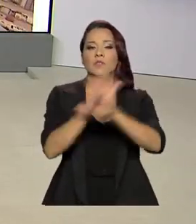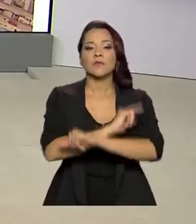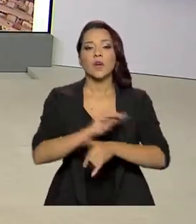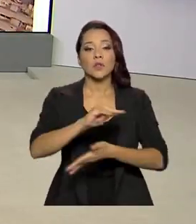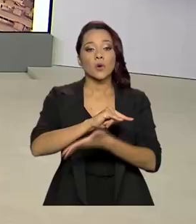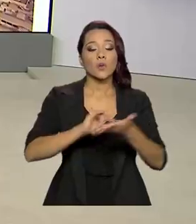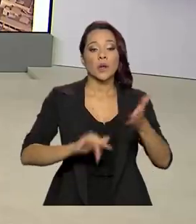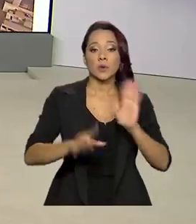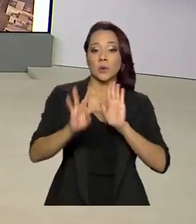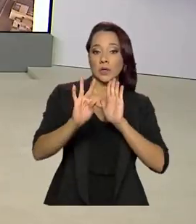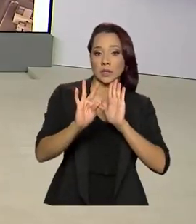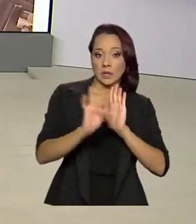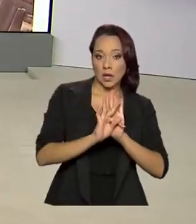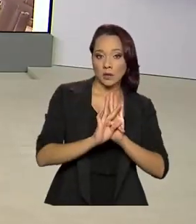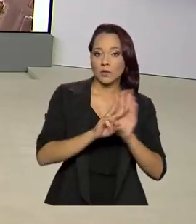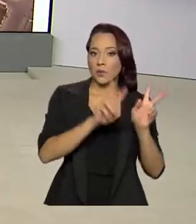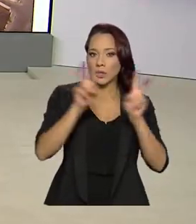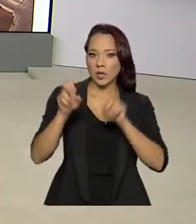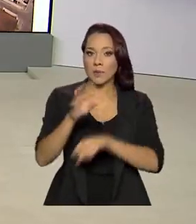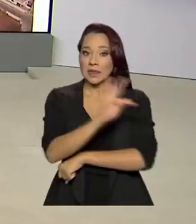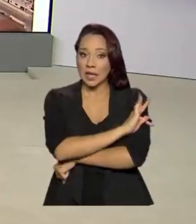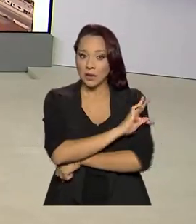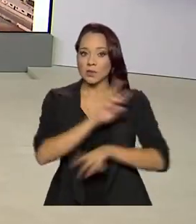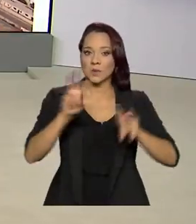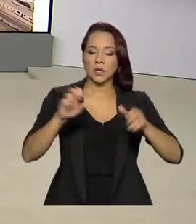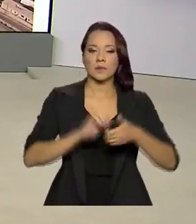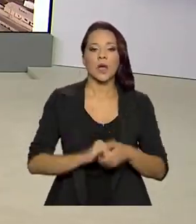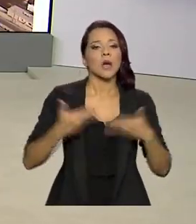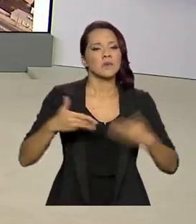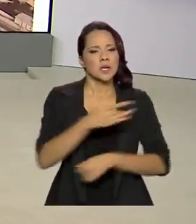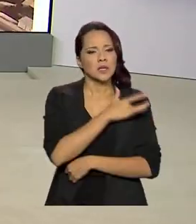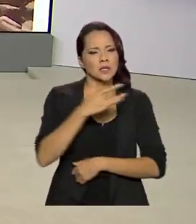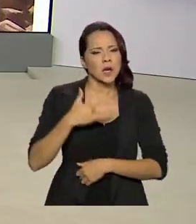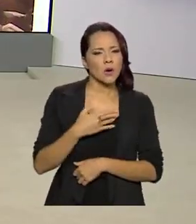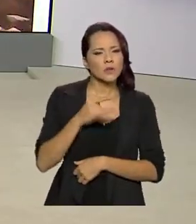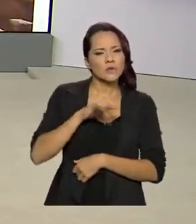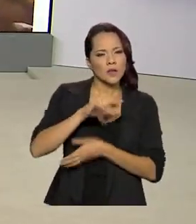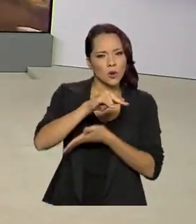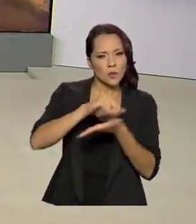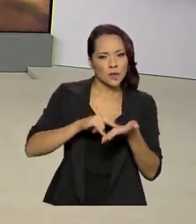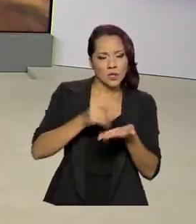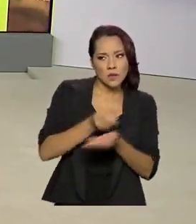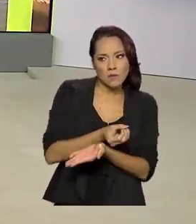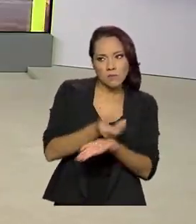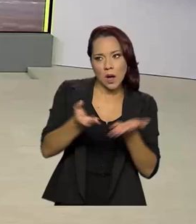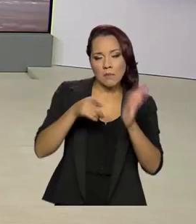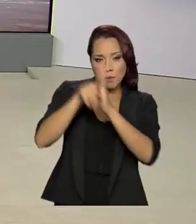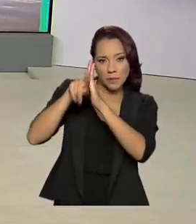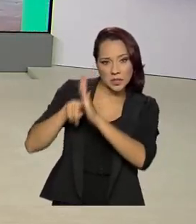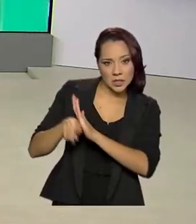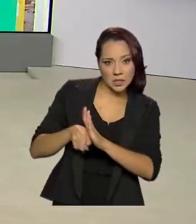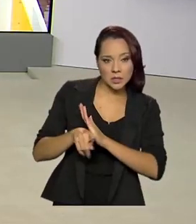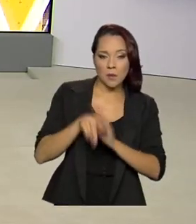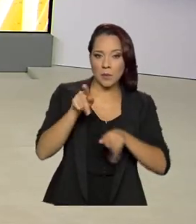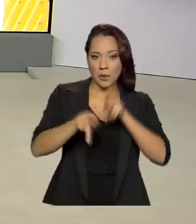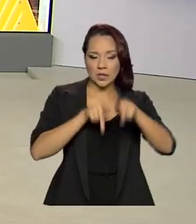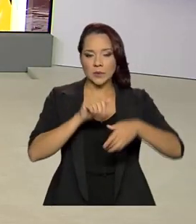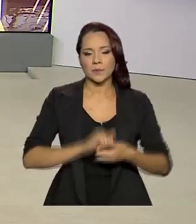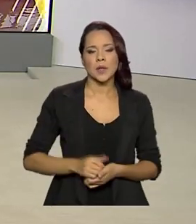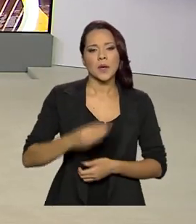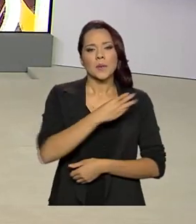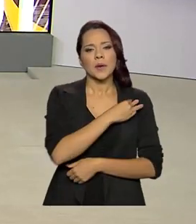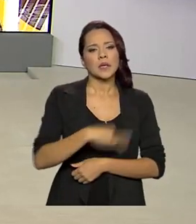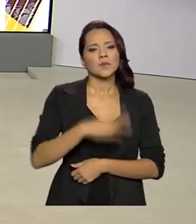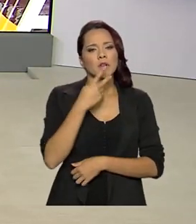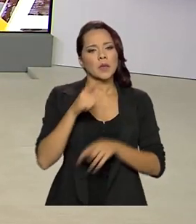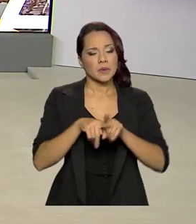documento técnico sobre o assunto. A partir daí, o Ministério da Saúde vai colocar a documentação para consulta pública. O ministro afirmou também que